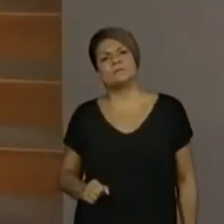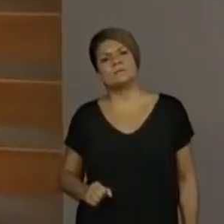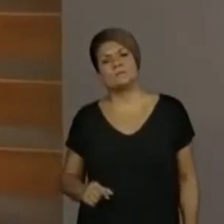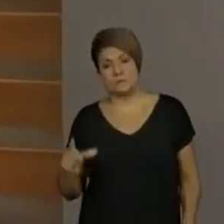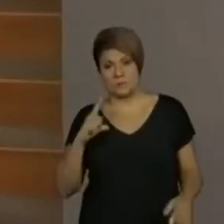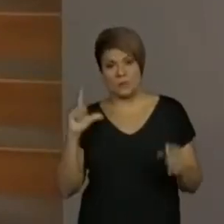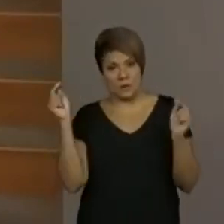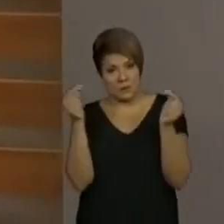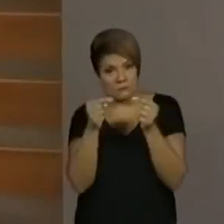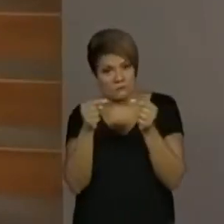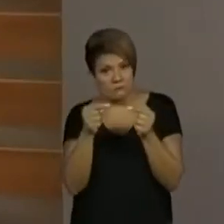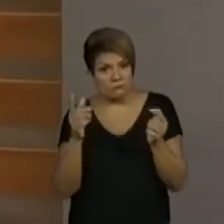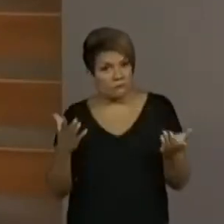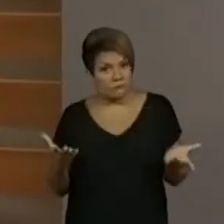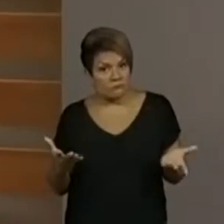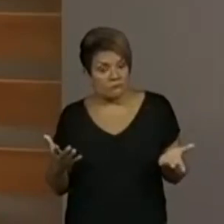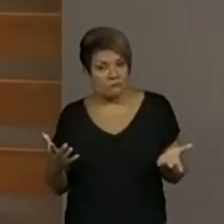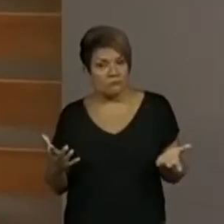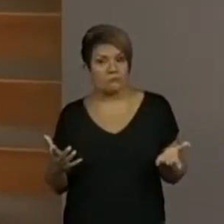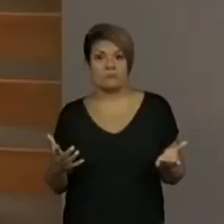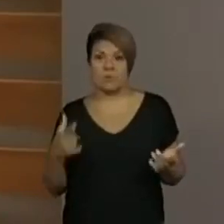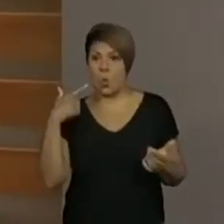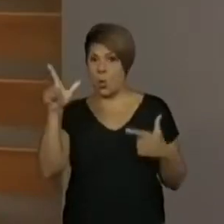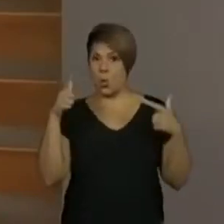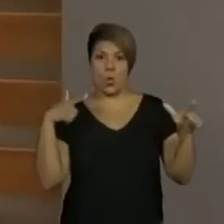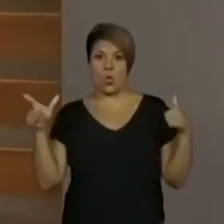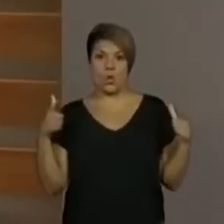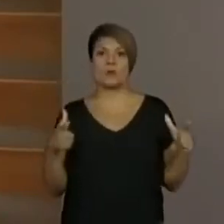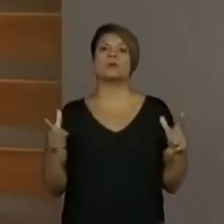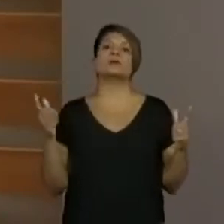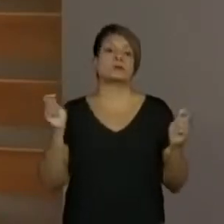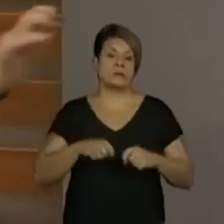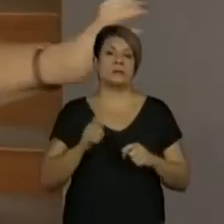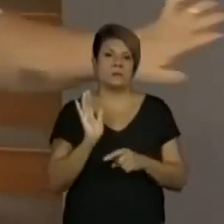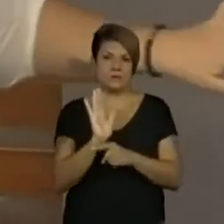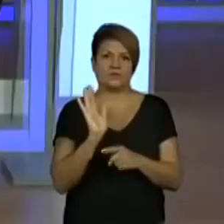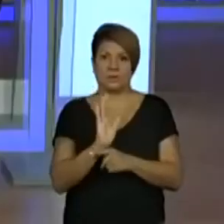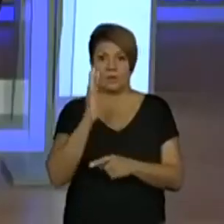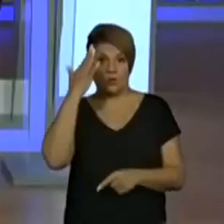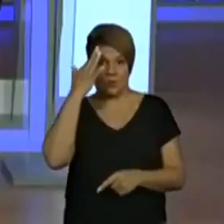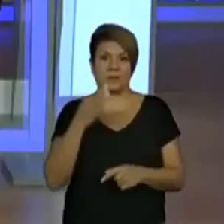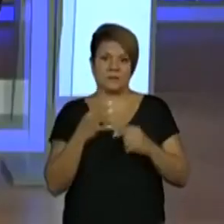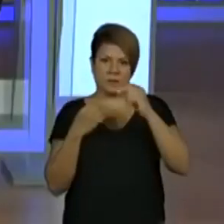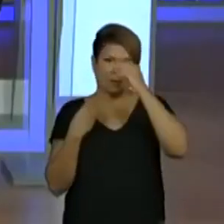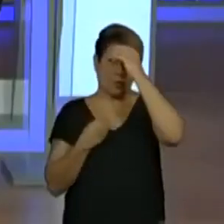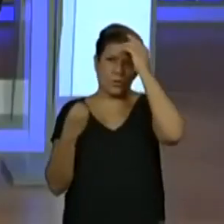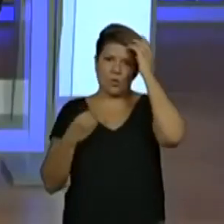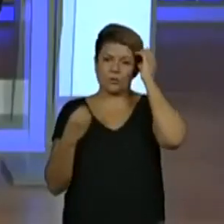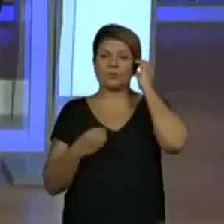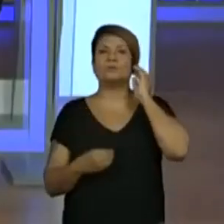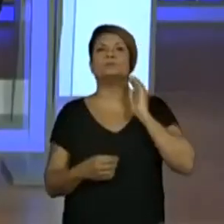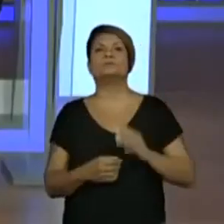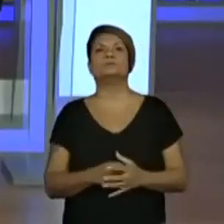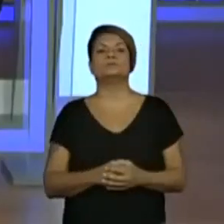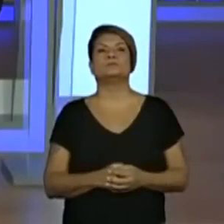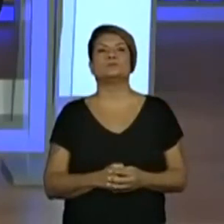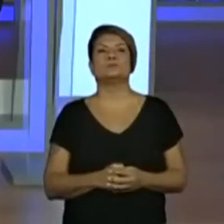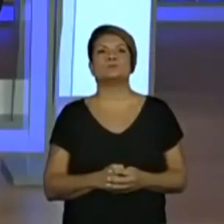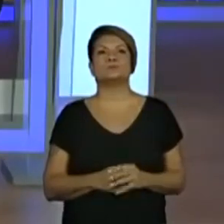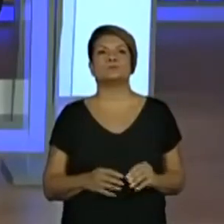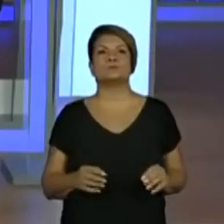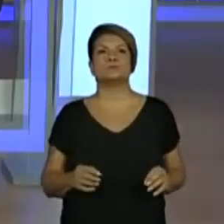Tem alguma referência? Isso vai ajudar a entender quando vocês forem ler o texto. Vamos lá. Olha só.